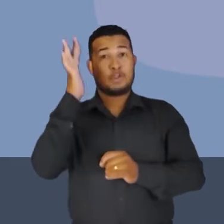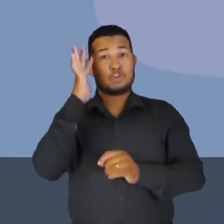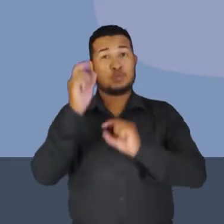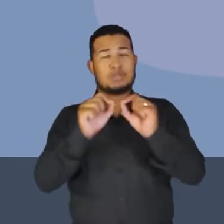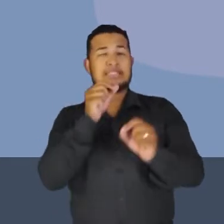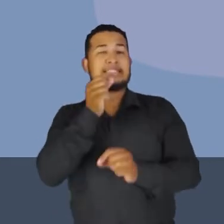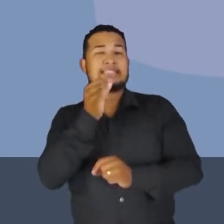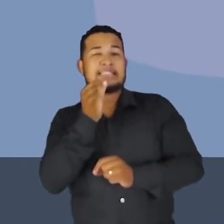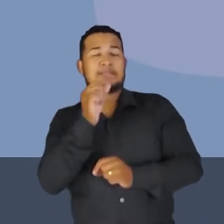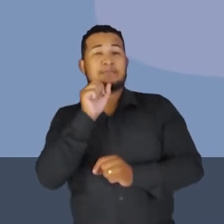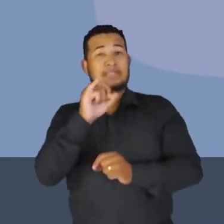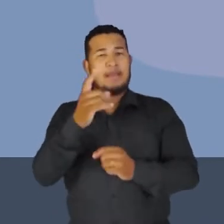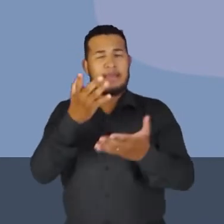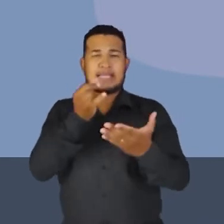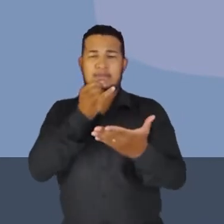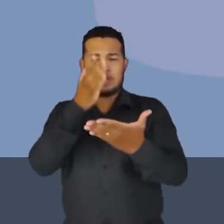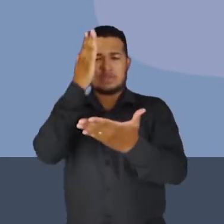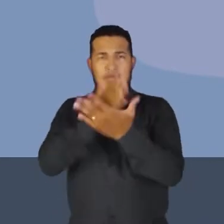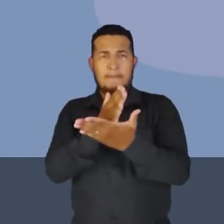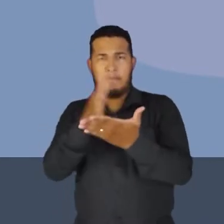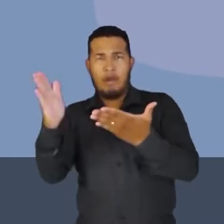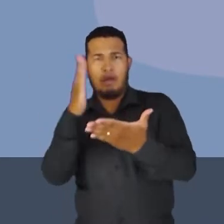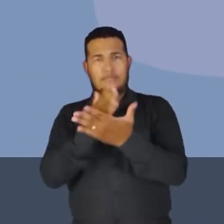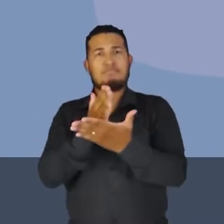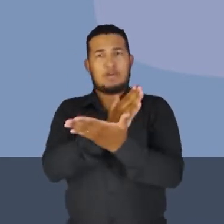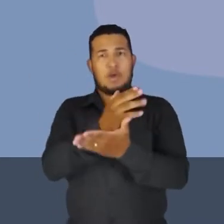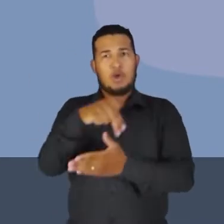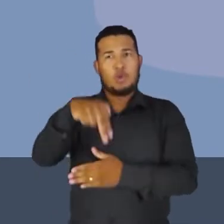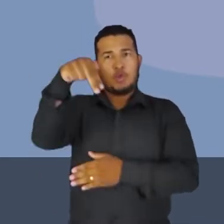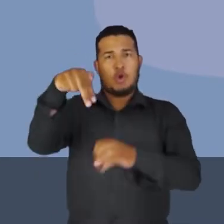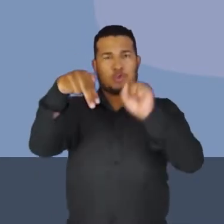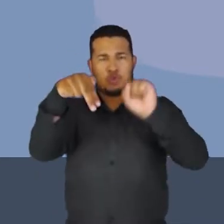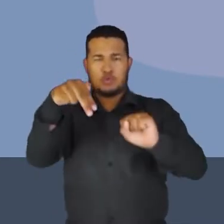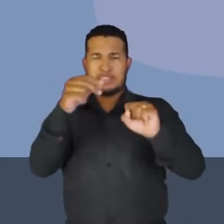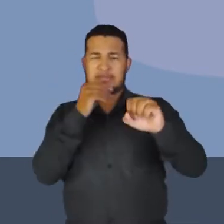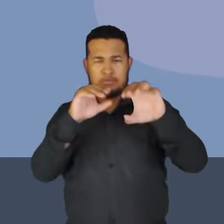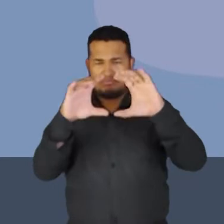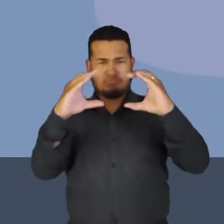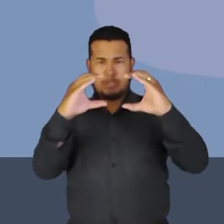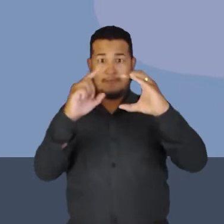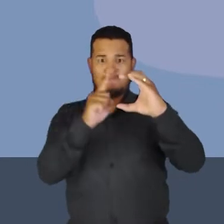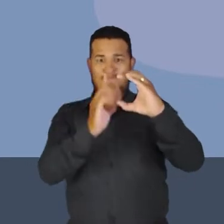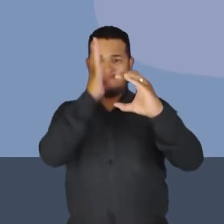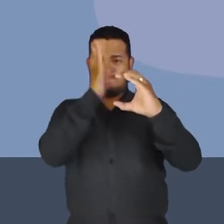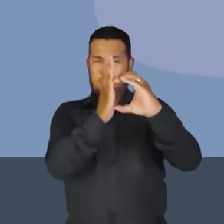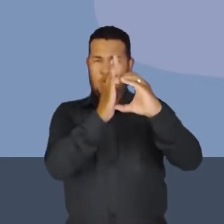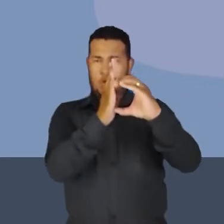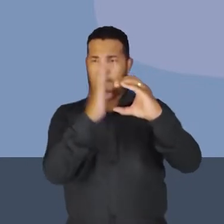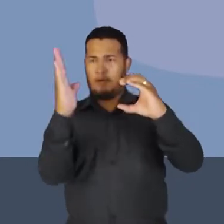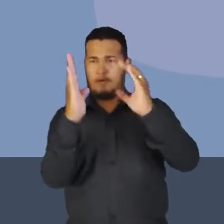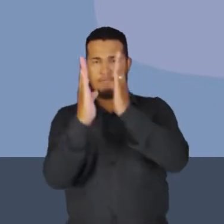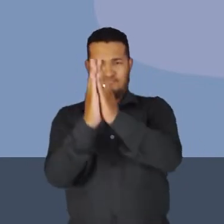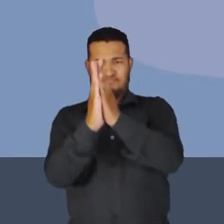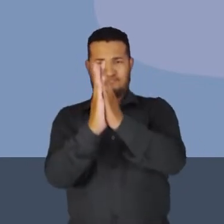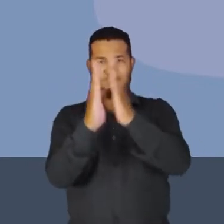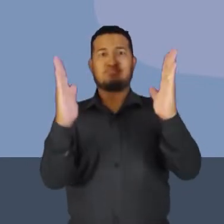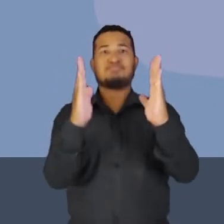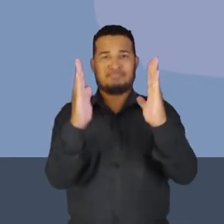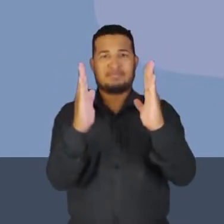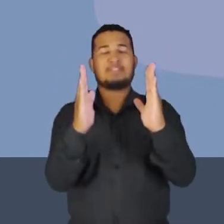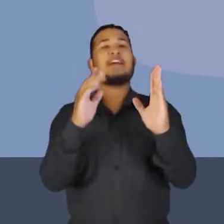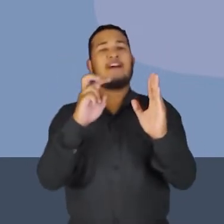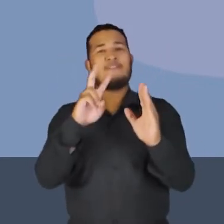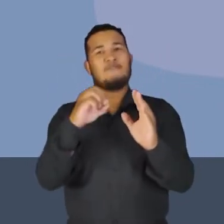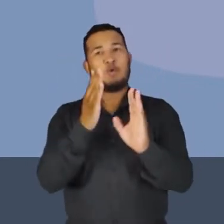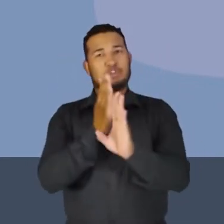quisesse tentar separar o polo norte do polo sul e quebrasse o imã ali naquele ponto, naquela divisãozinha, naquela marcação no meio.